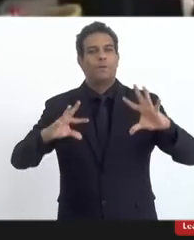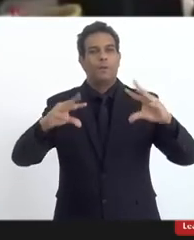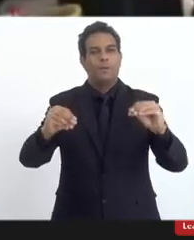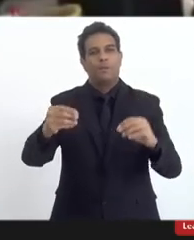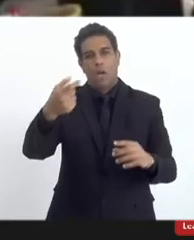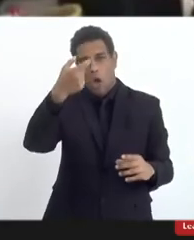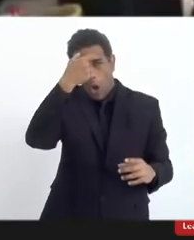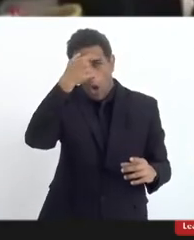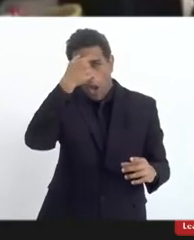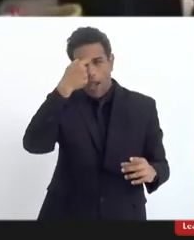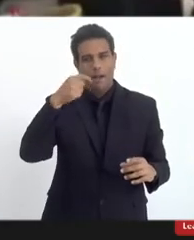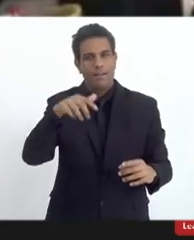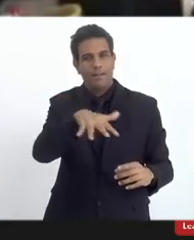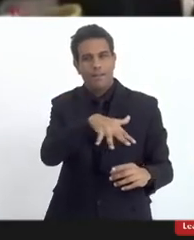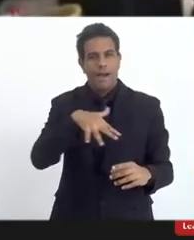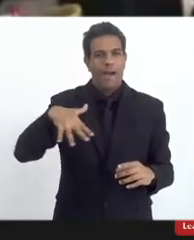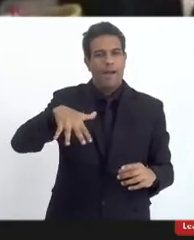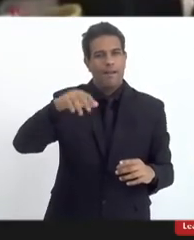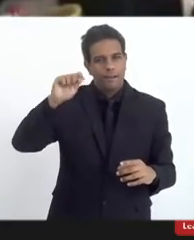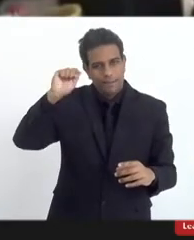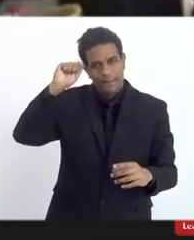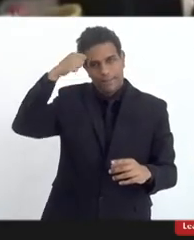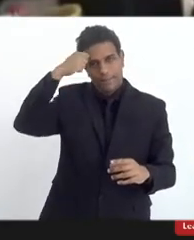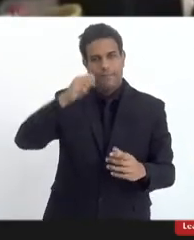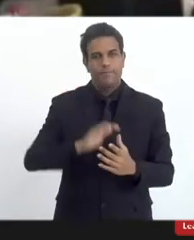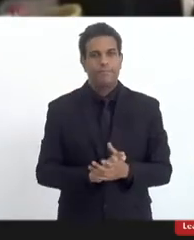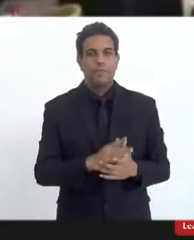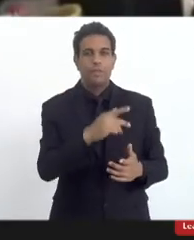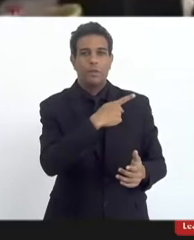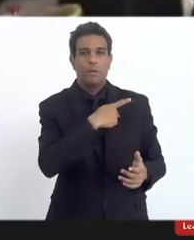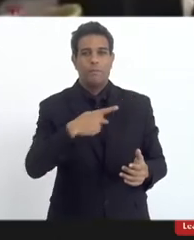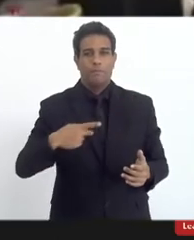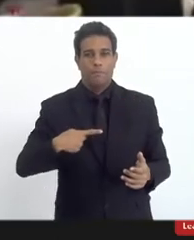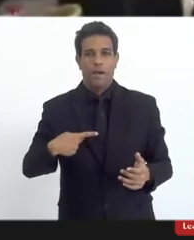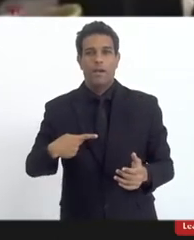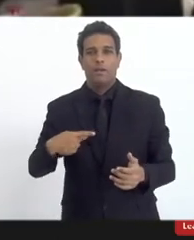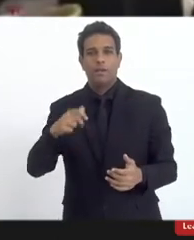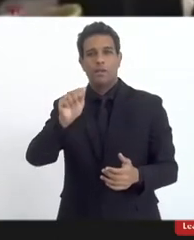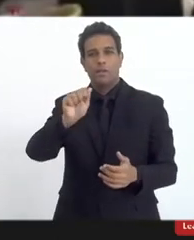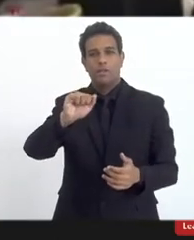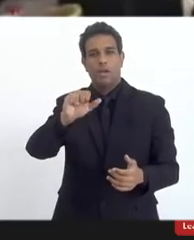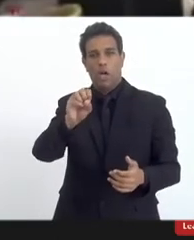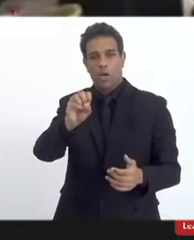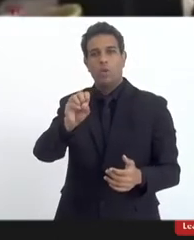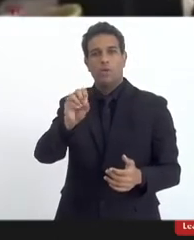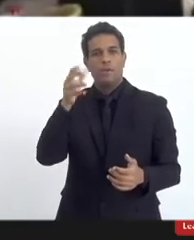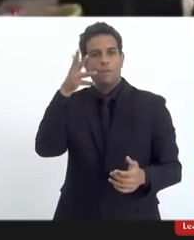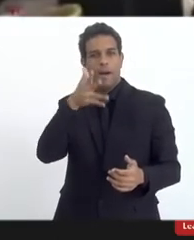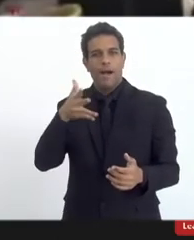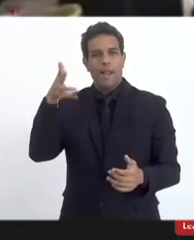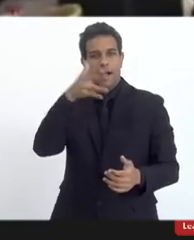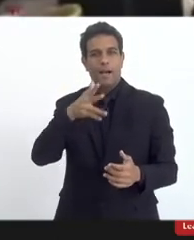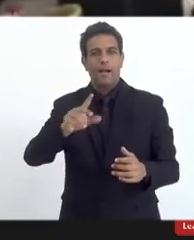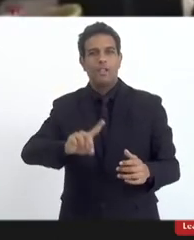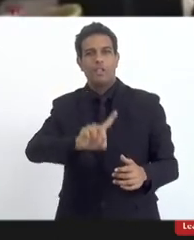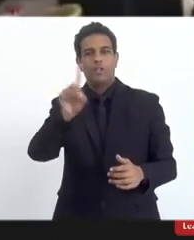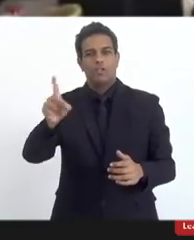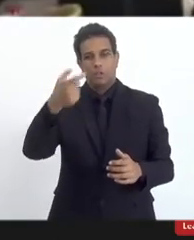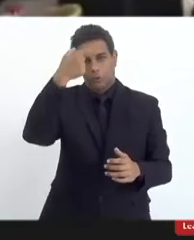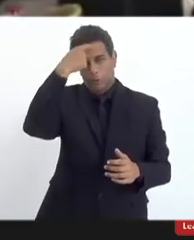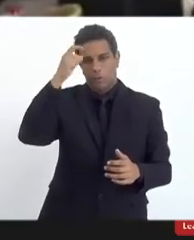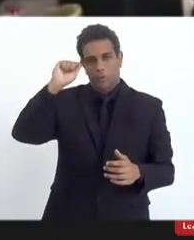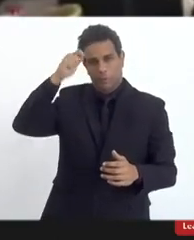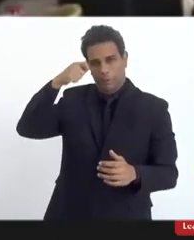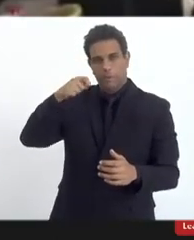consciência negra, inclusive o pastor Ayo, ele vai ser um dos palestrantes nesse evento que a